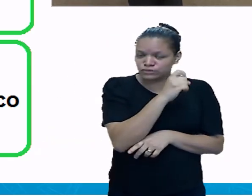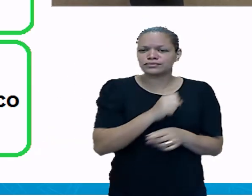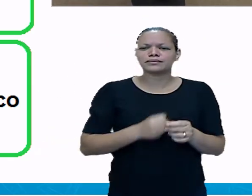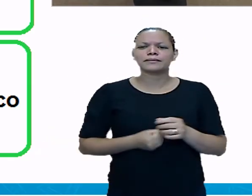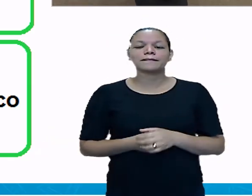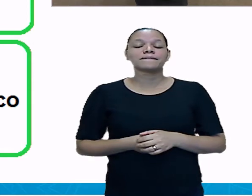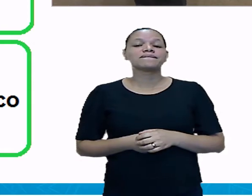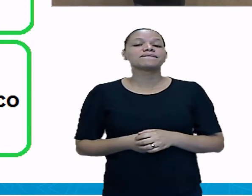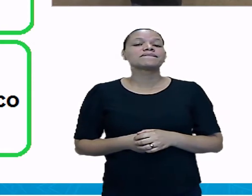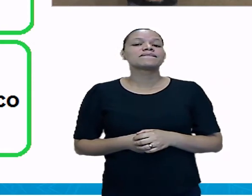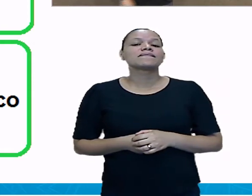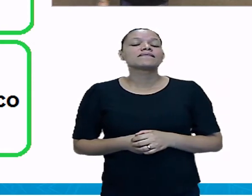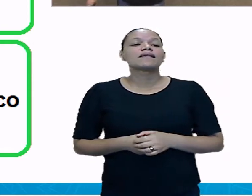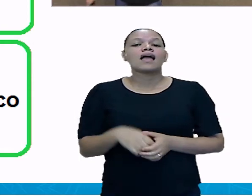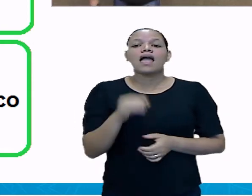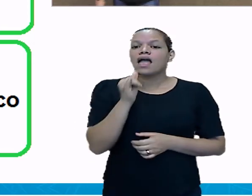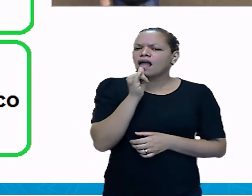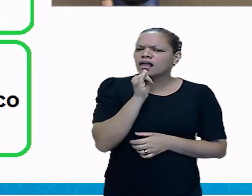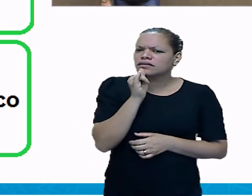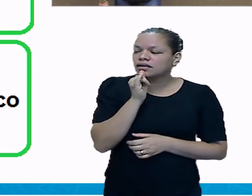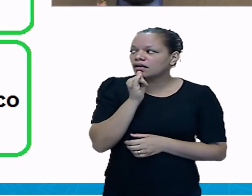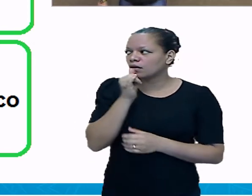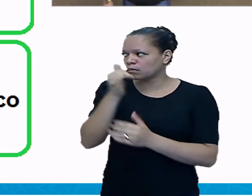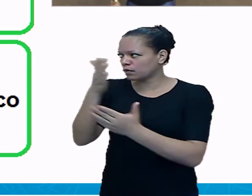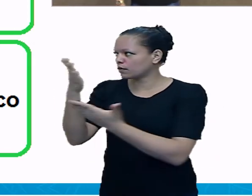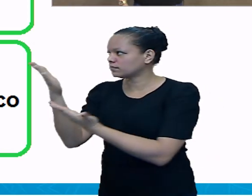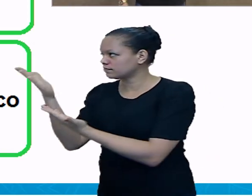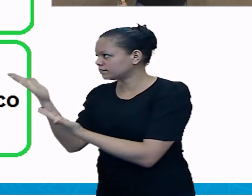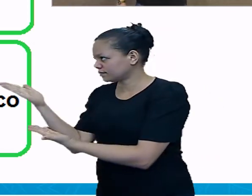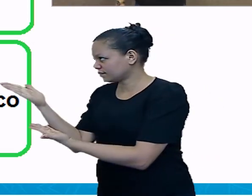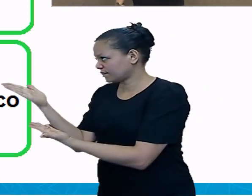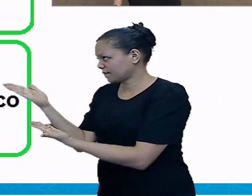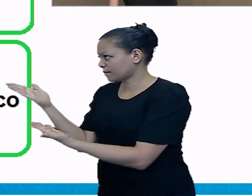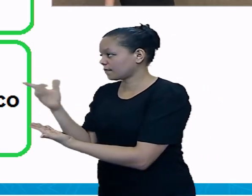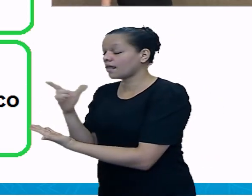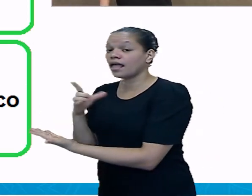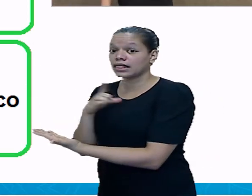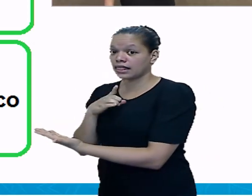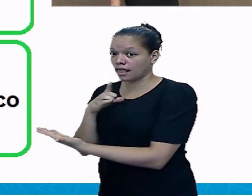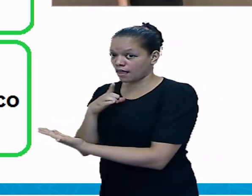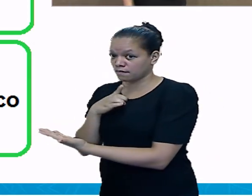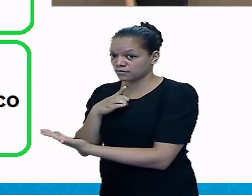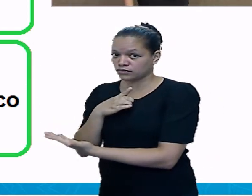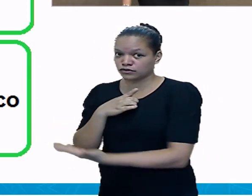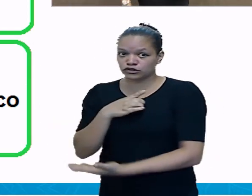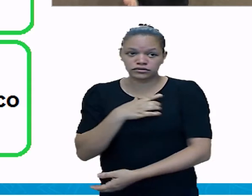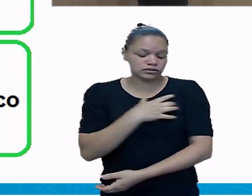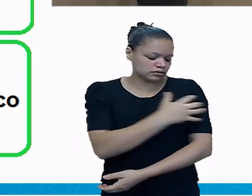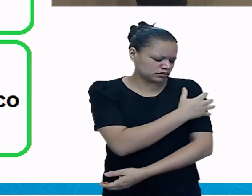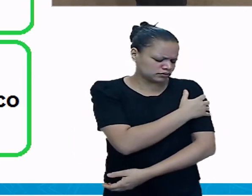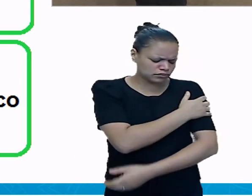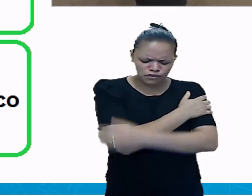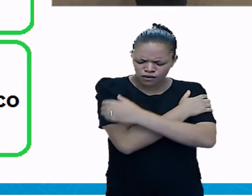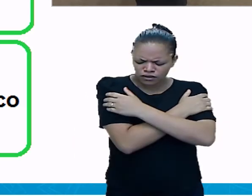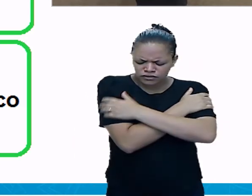isolantes térmicos. Então, como exemplo, nós temos aí a lã. Você está com frio,